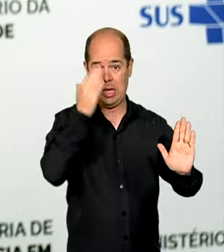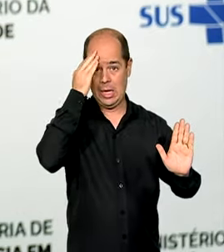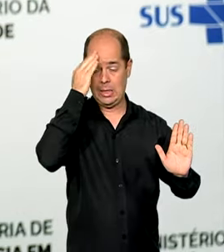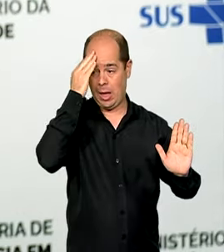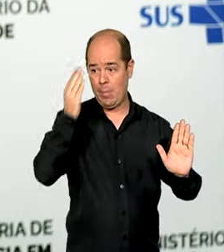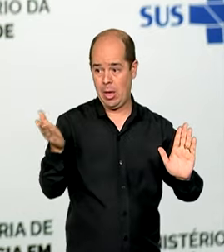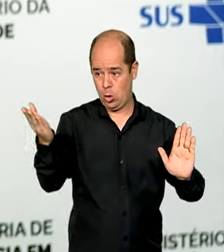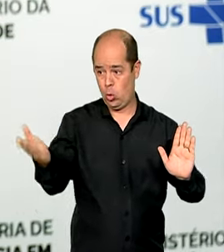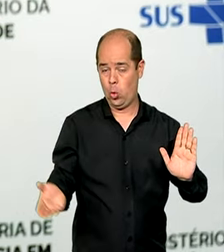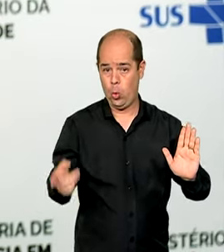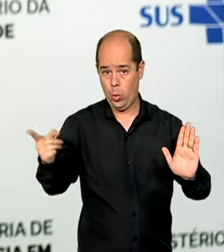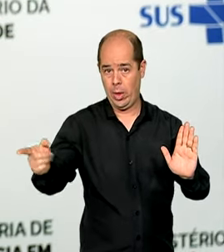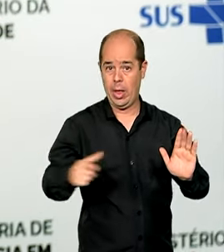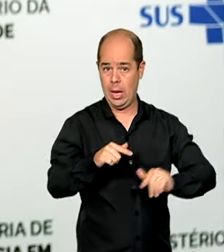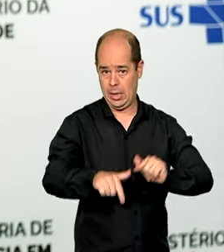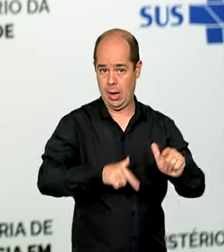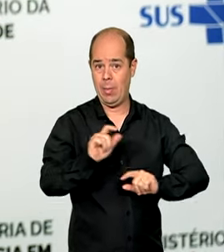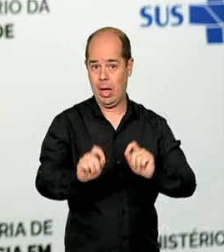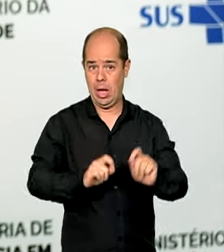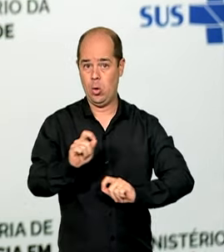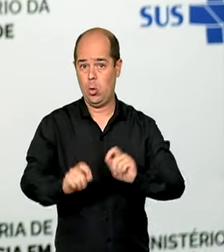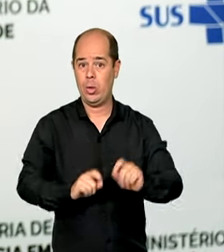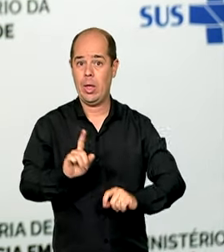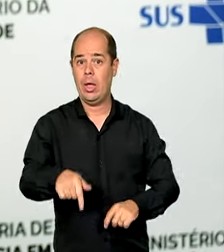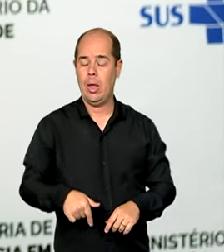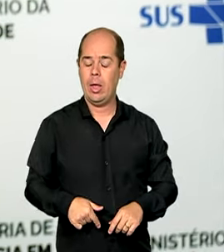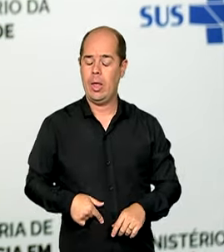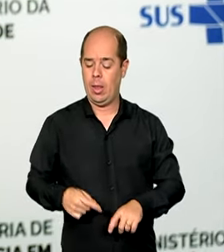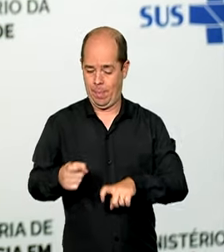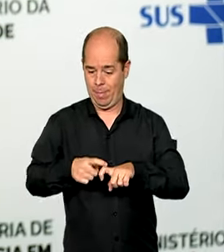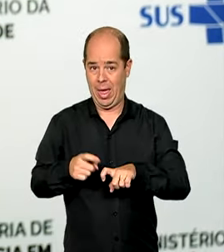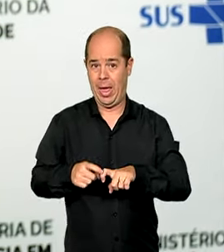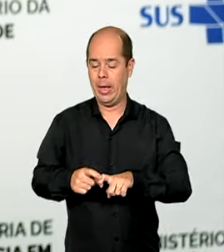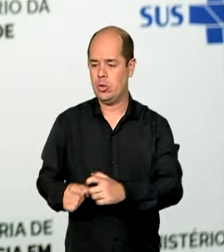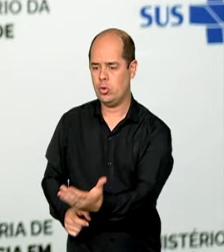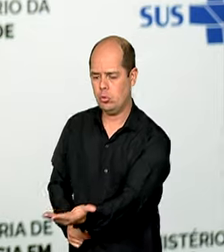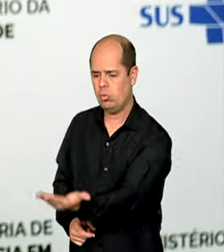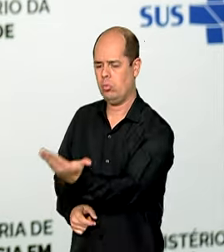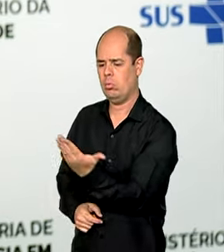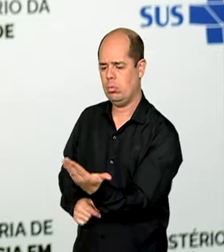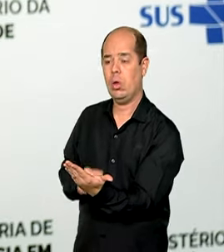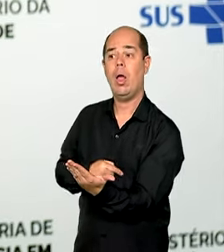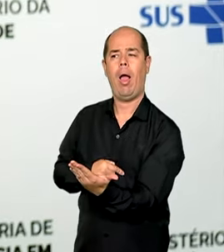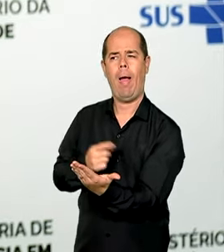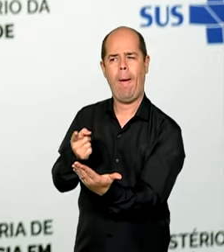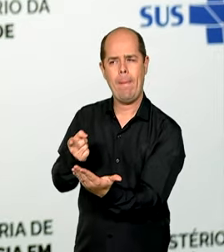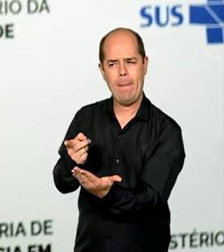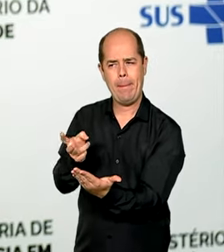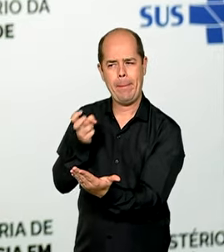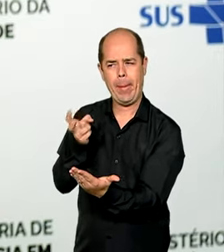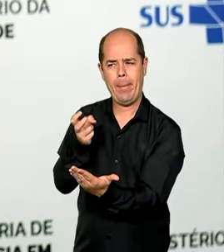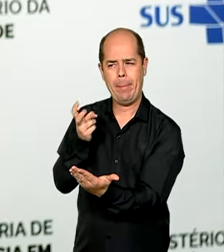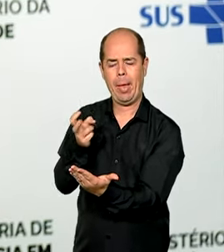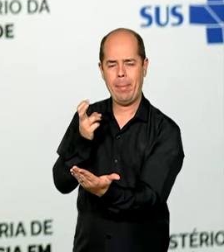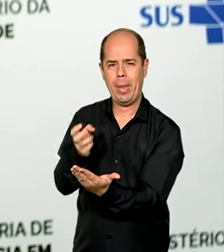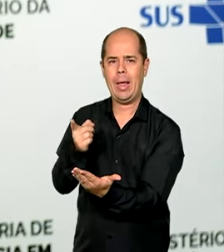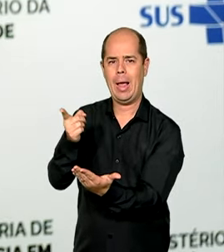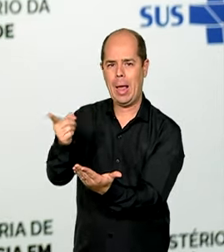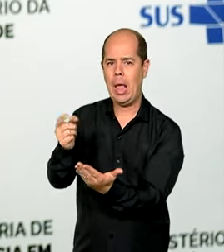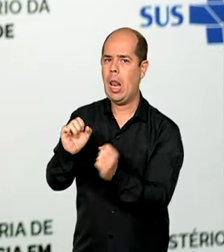trabalhadora, os profissionais de saúde conseguem identificar qual ou quais fatores de risco